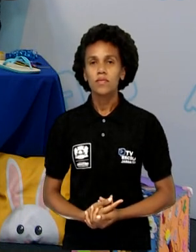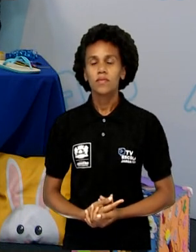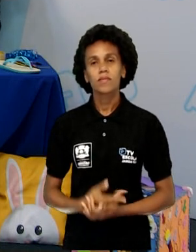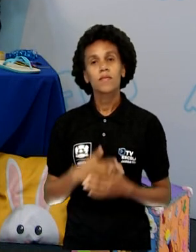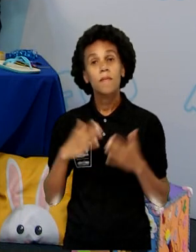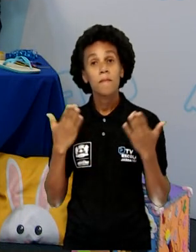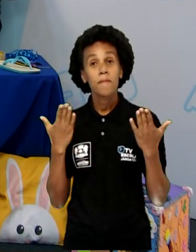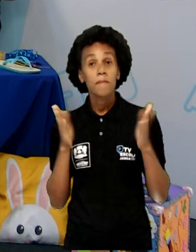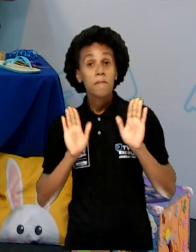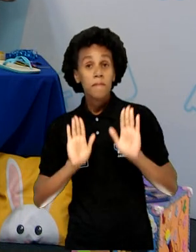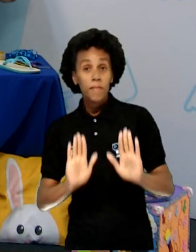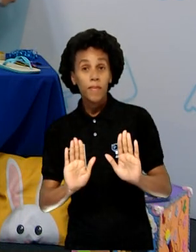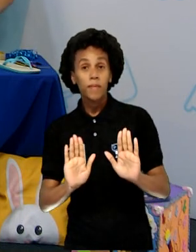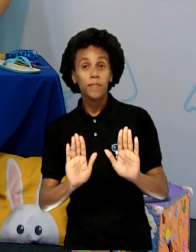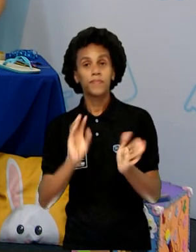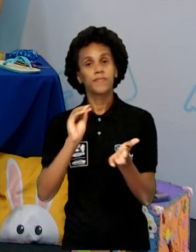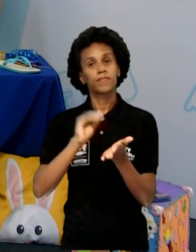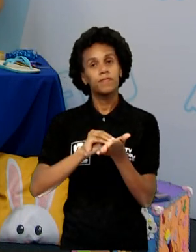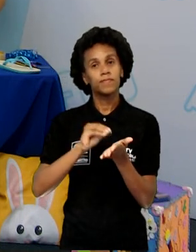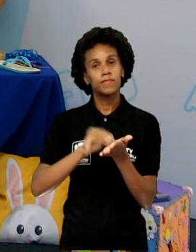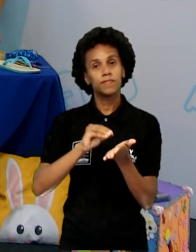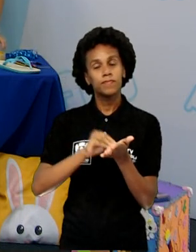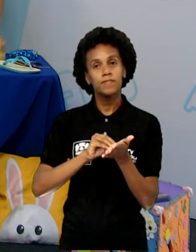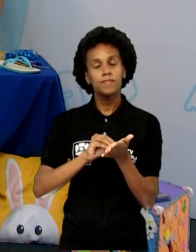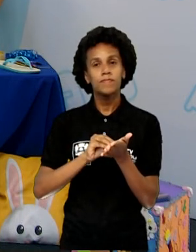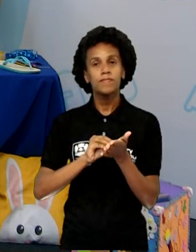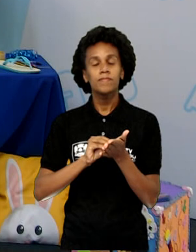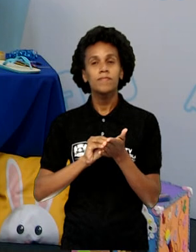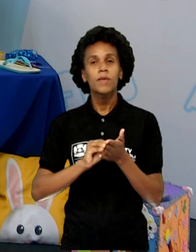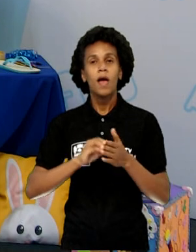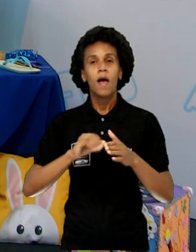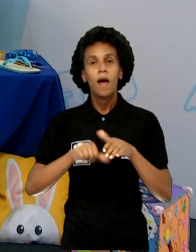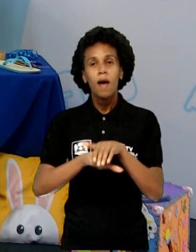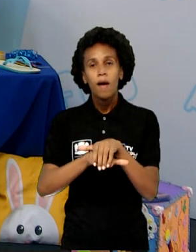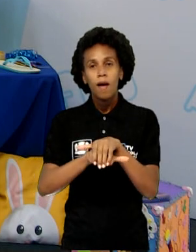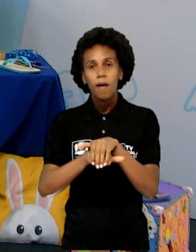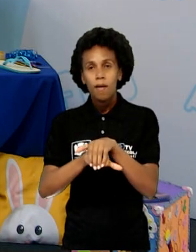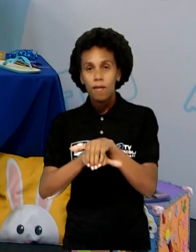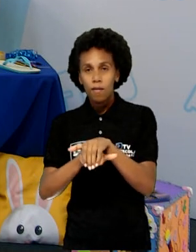faltando as patinhas e a cabeça da tartaruga. Vamos desenhar?